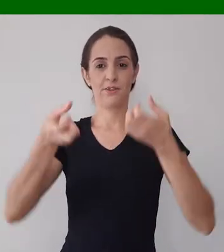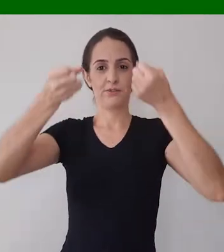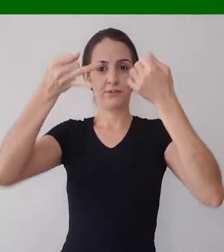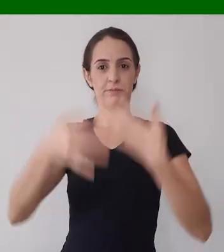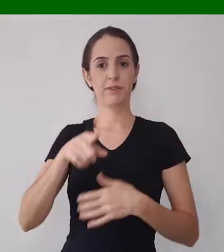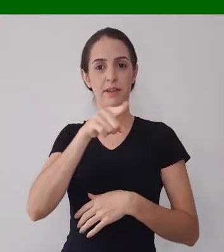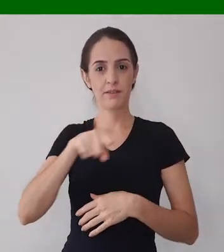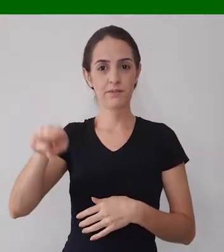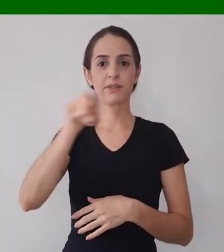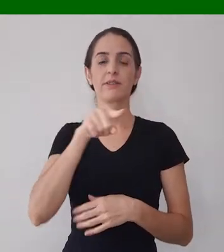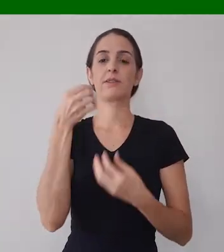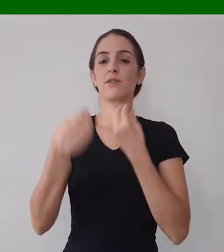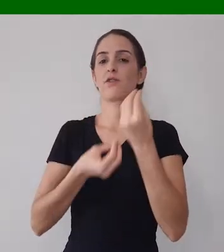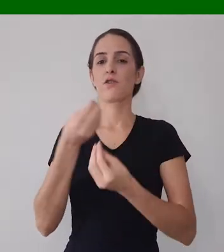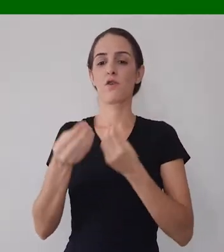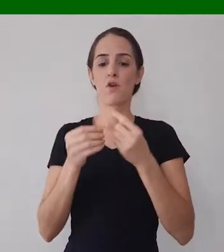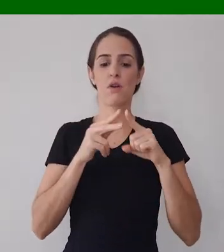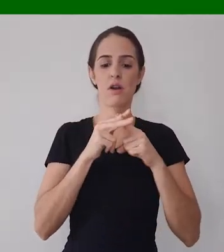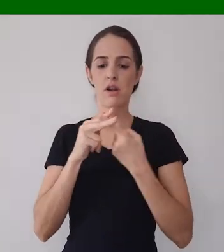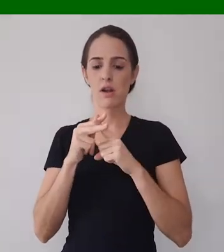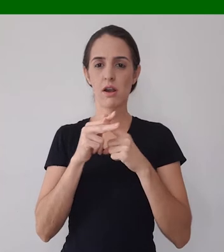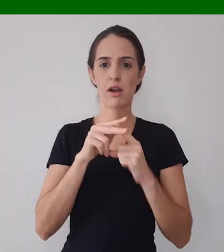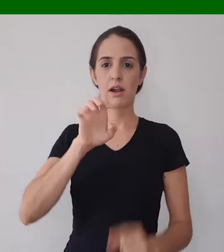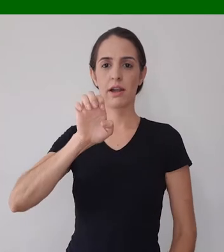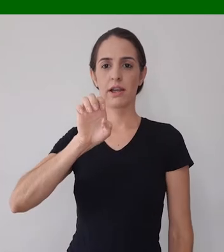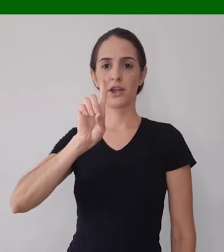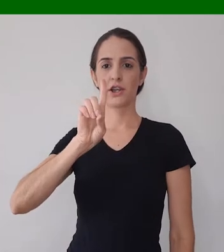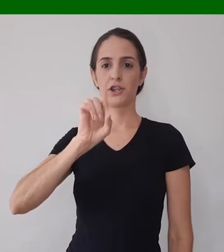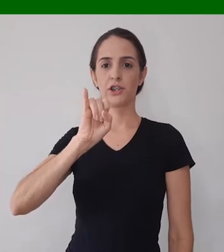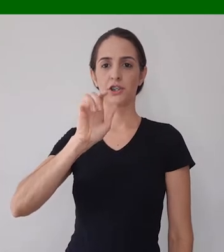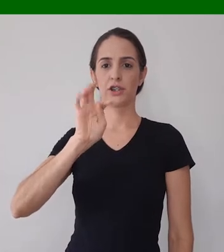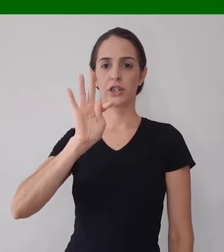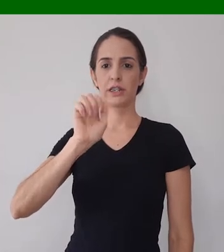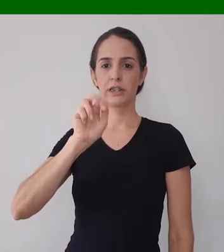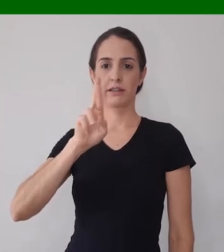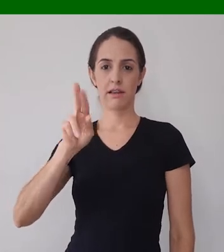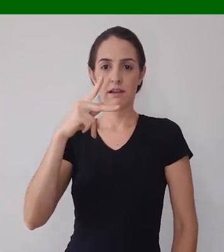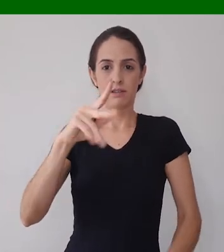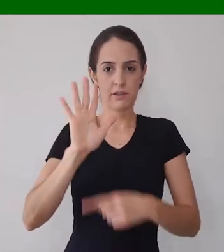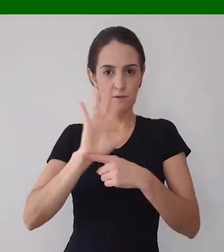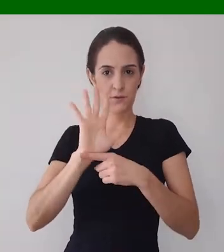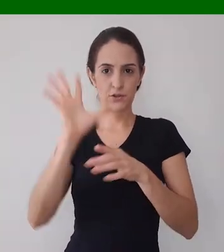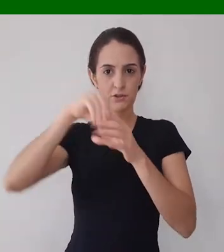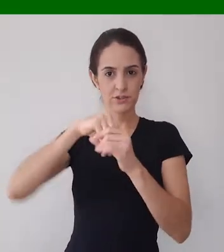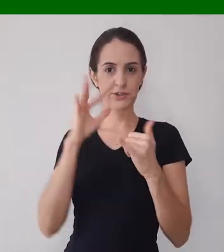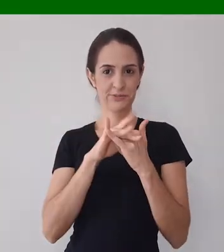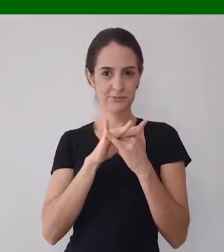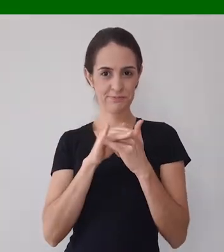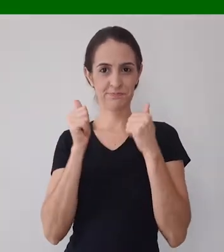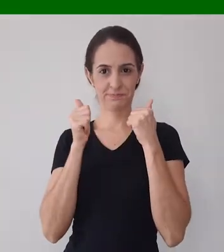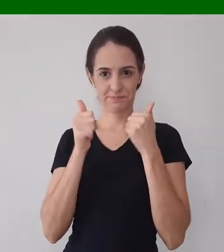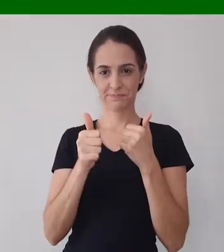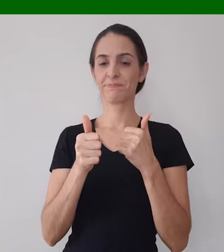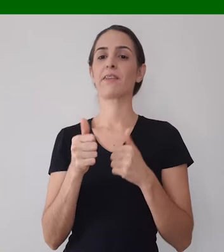olá hoje eu quero mostrar pra você como fazer para editar seus vídeos através do editor de vídeos do próprio